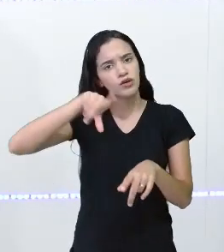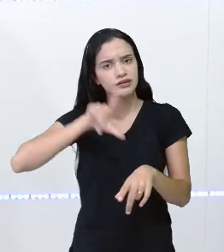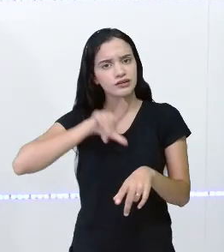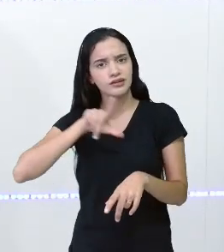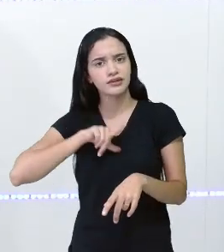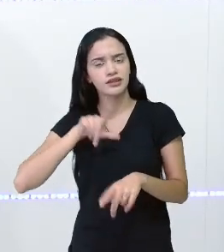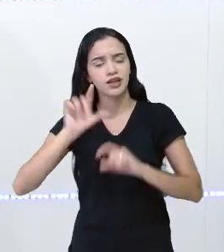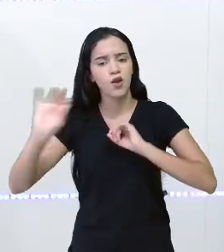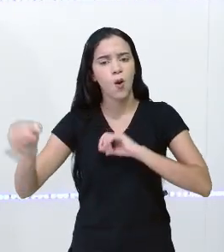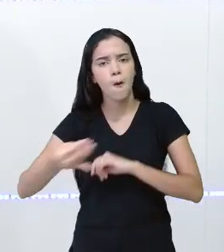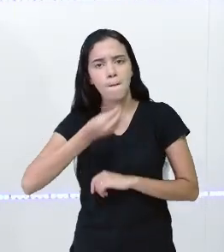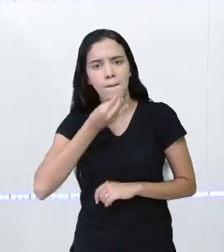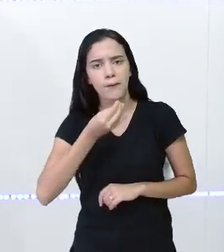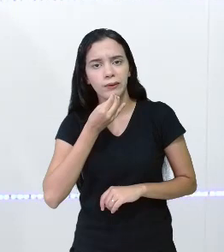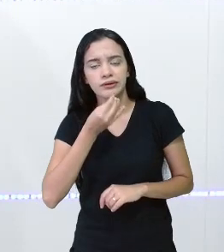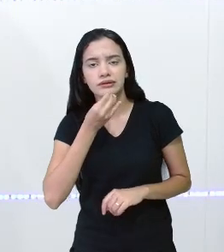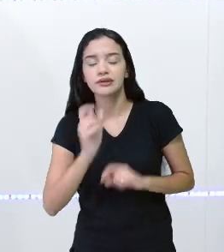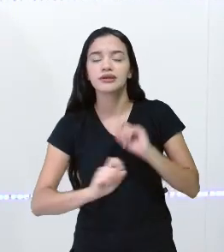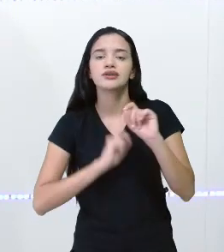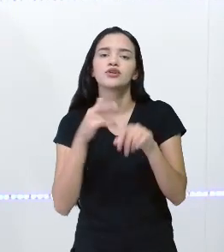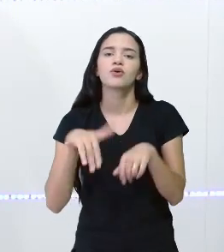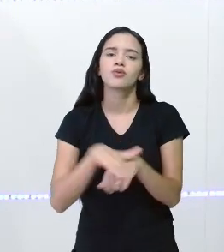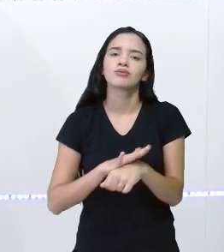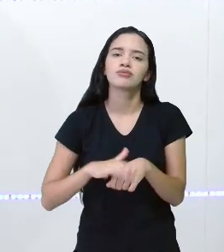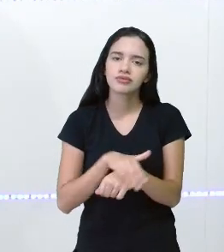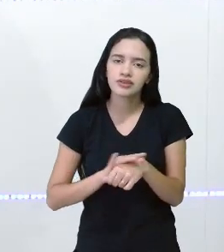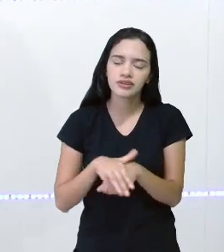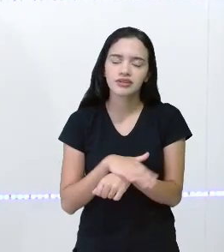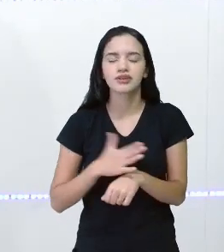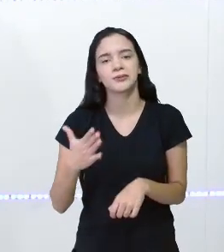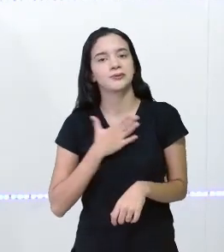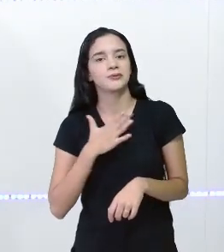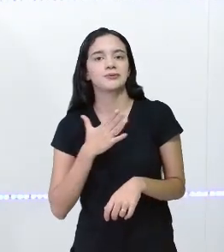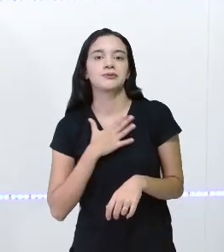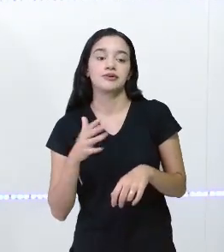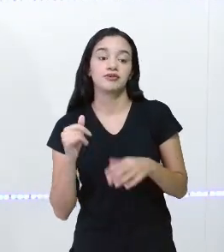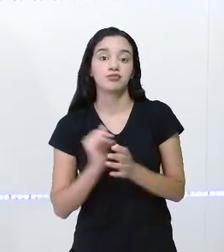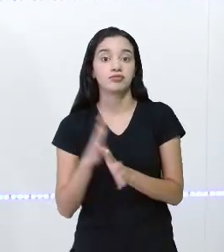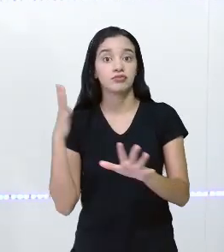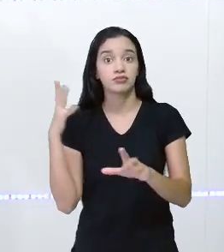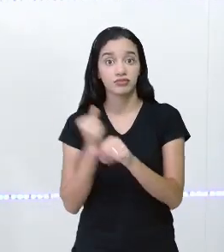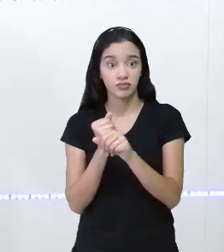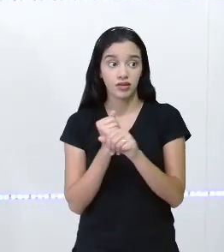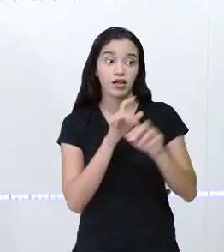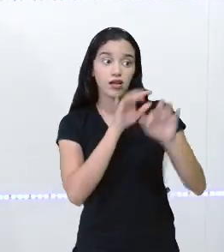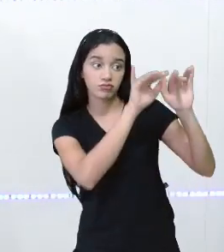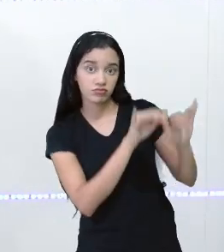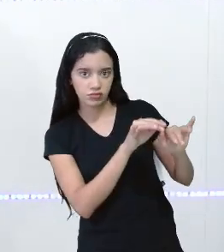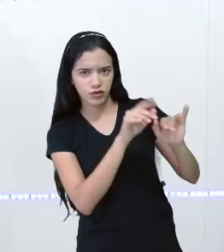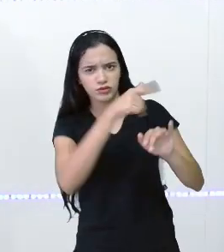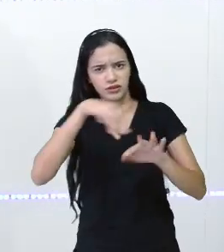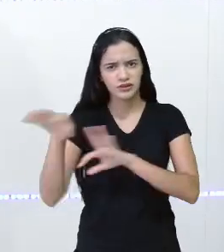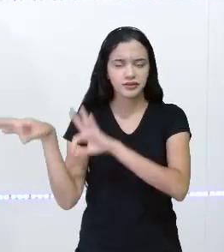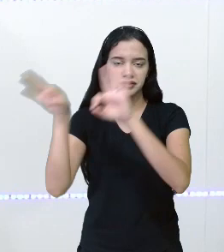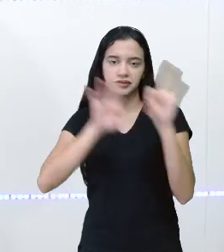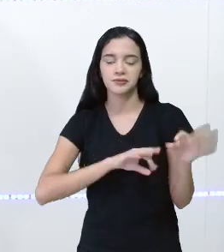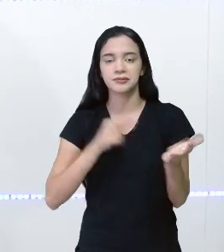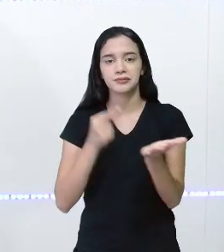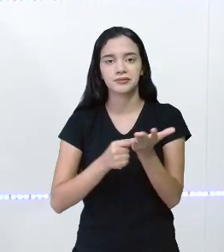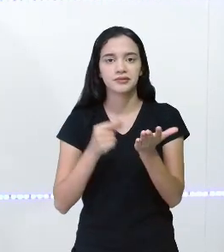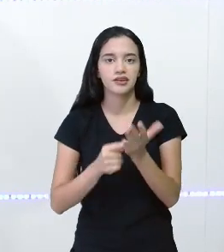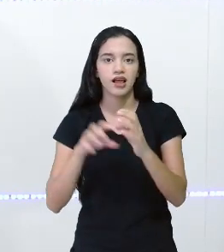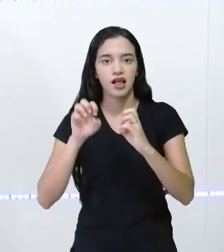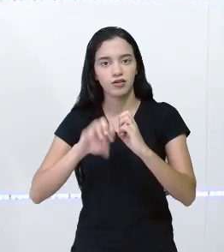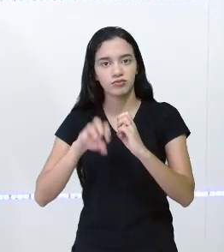oportunidade de conversar aí conosco através do nosso chat. Então, você que está assistindo a aula pelo aplicativo do